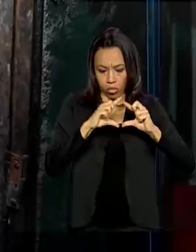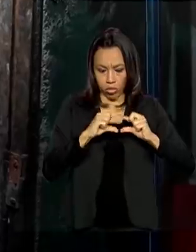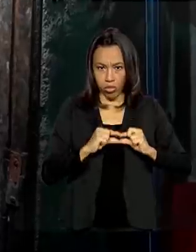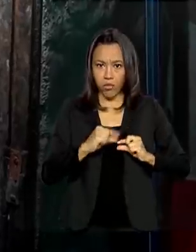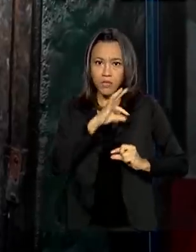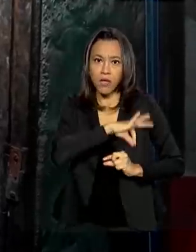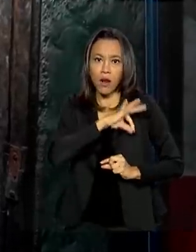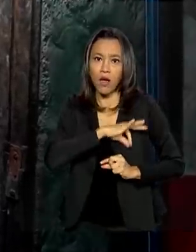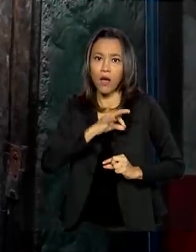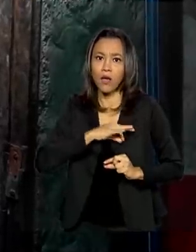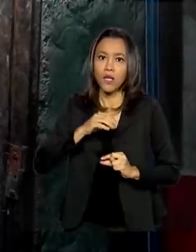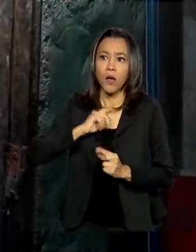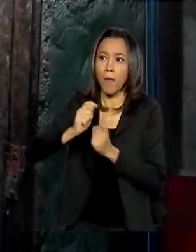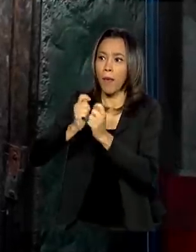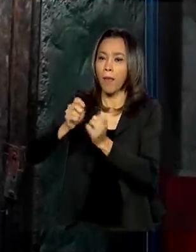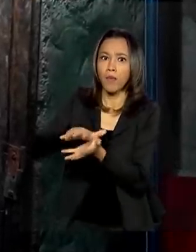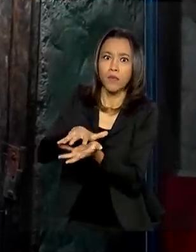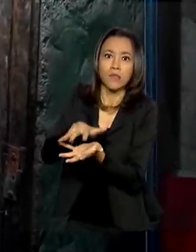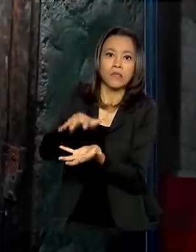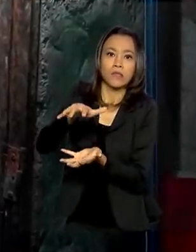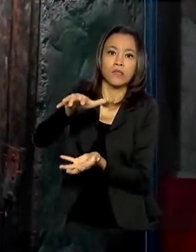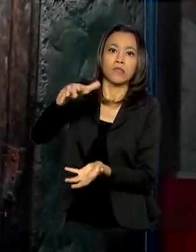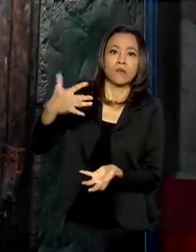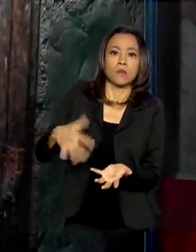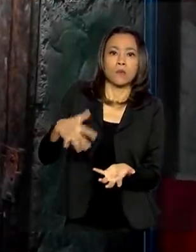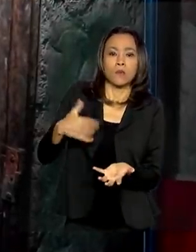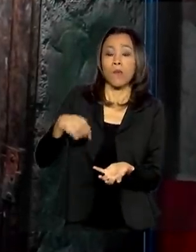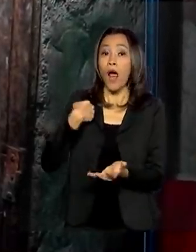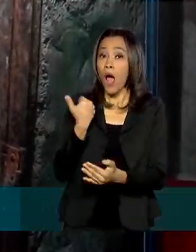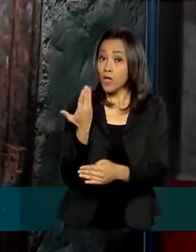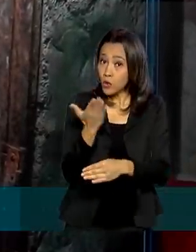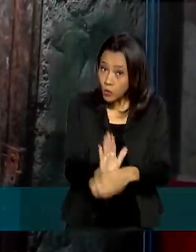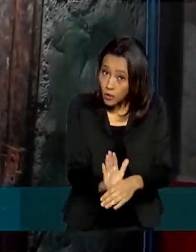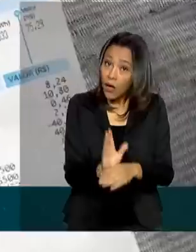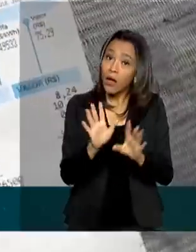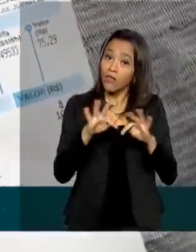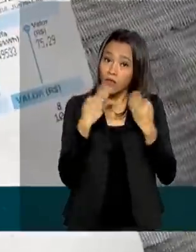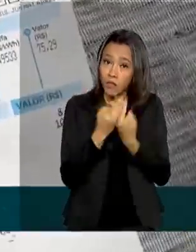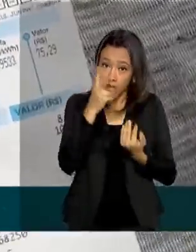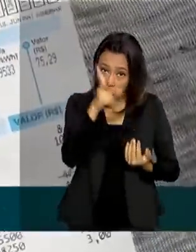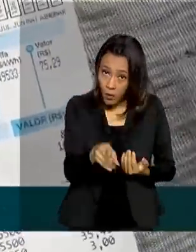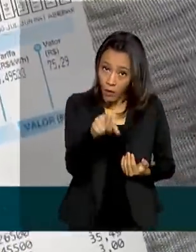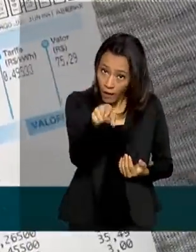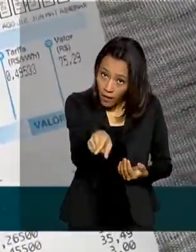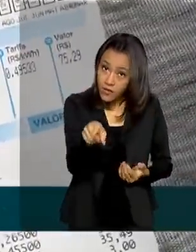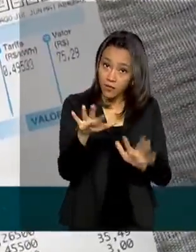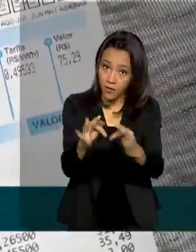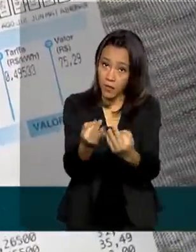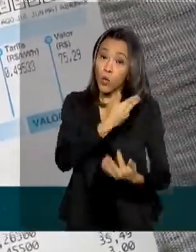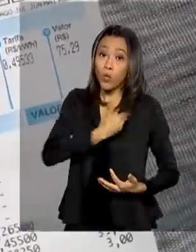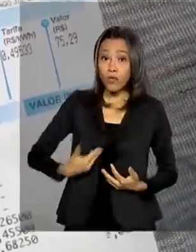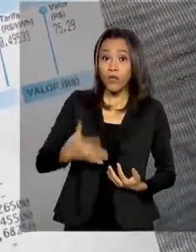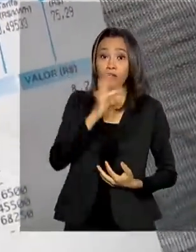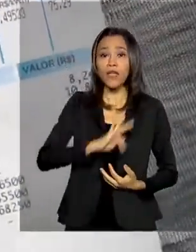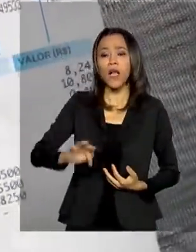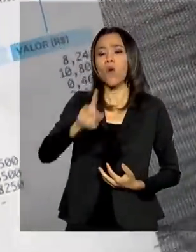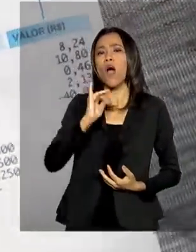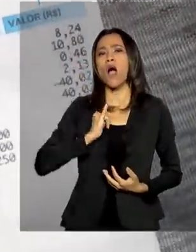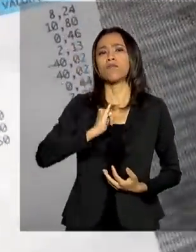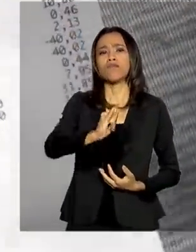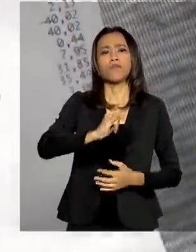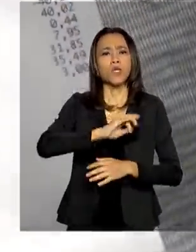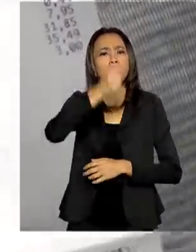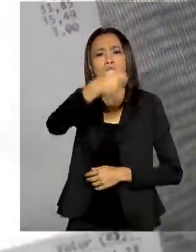e as contas aumentarem. Para ajudar famílias como a dela, o governo federal isentou o pagamento de